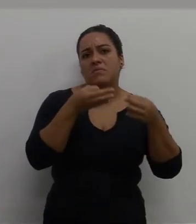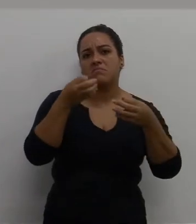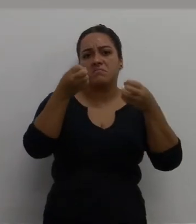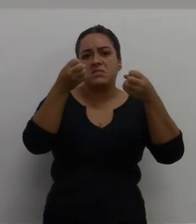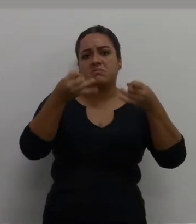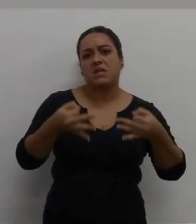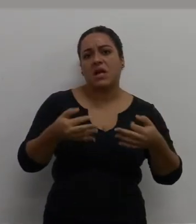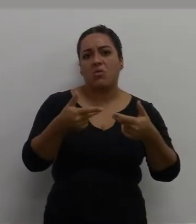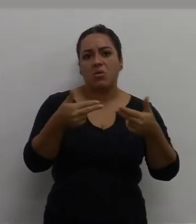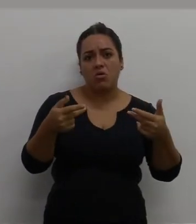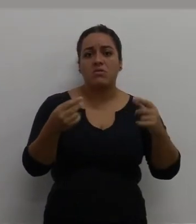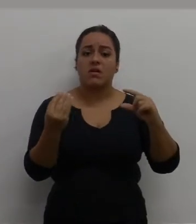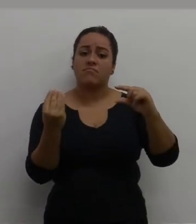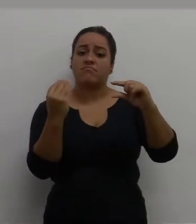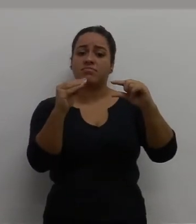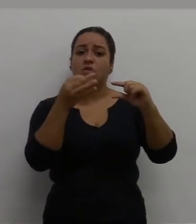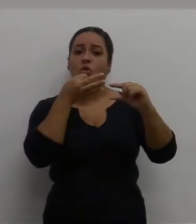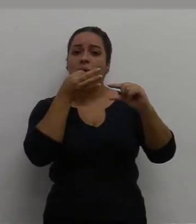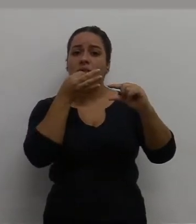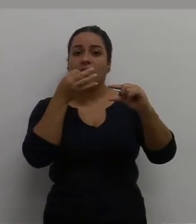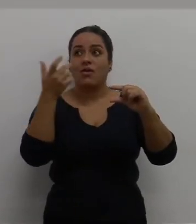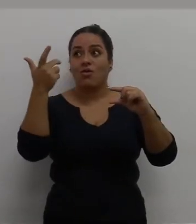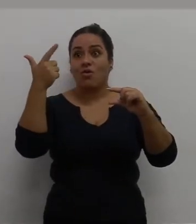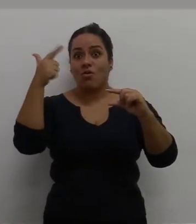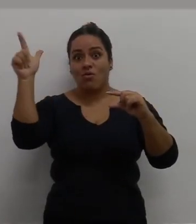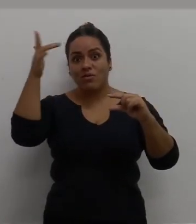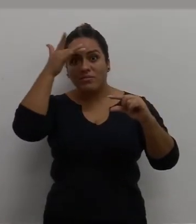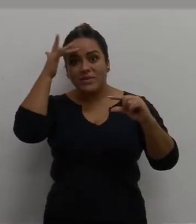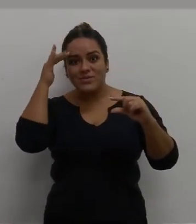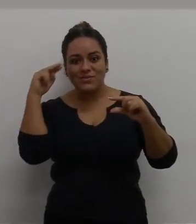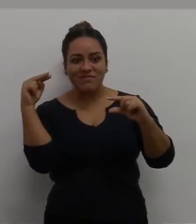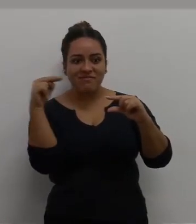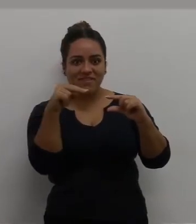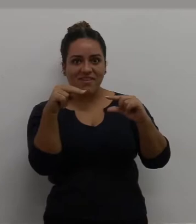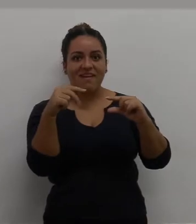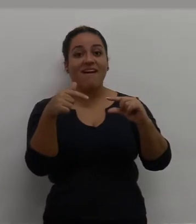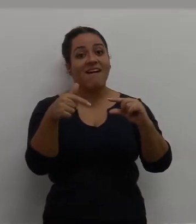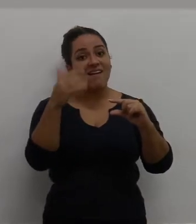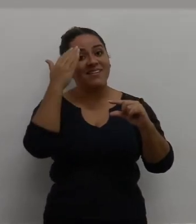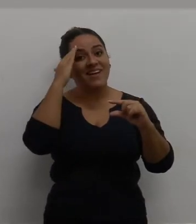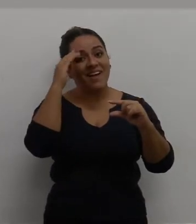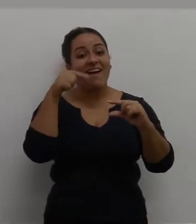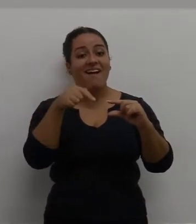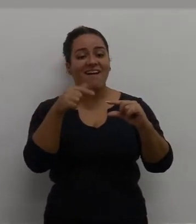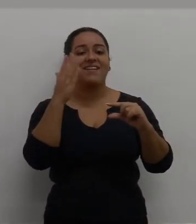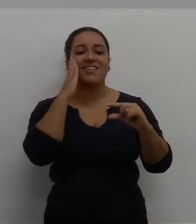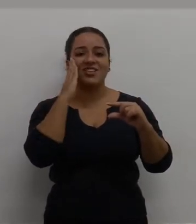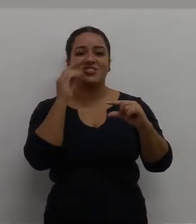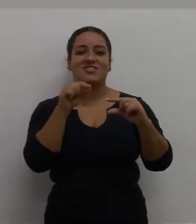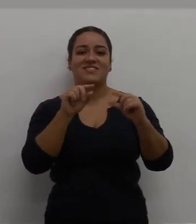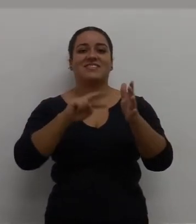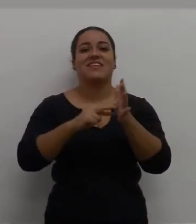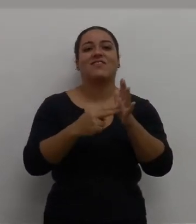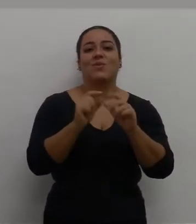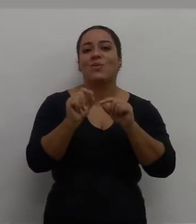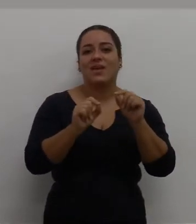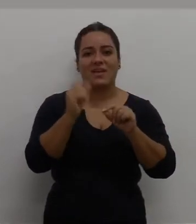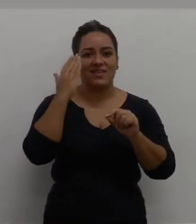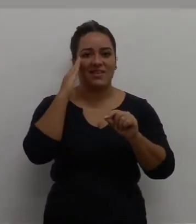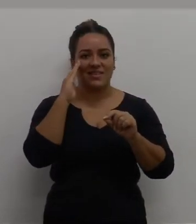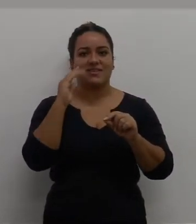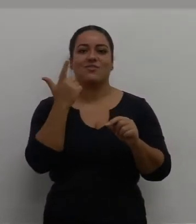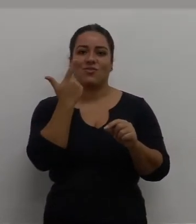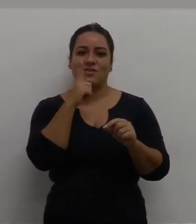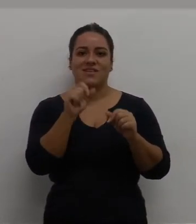colocar algum comentário para que as pessoas que vão trabalhar com a planilha, que vão manipular a planilha,